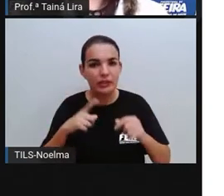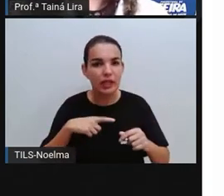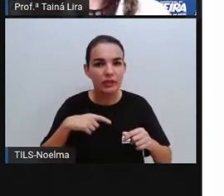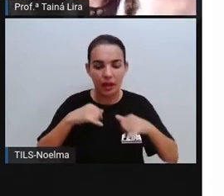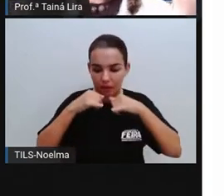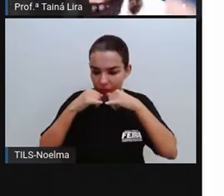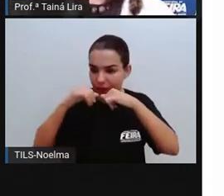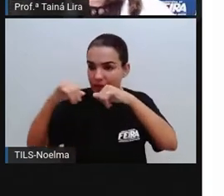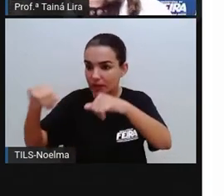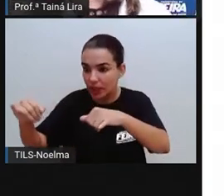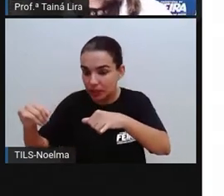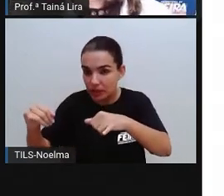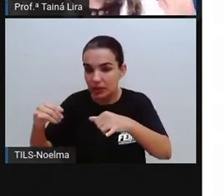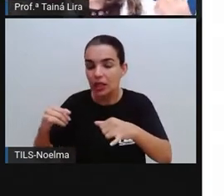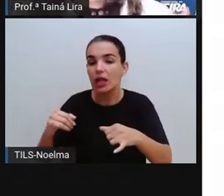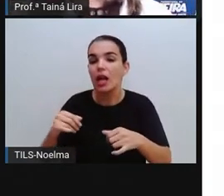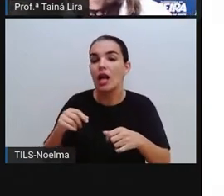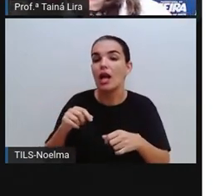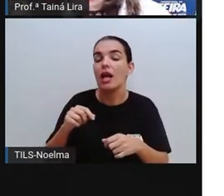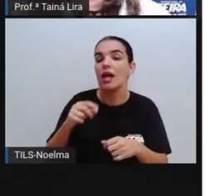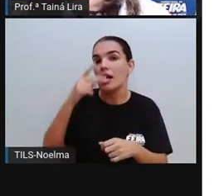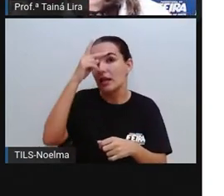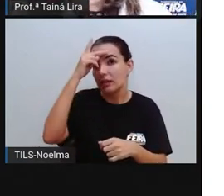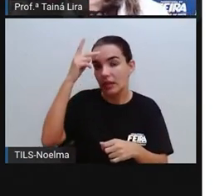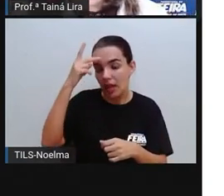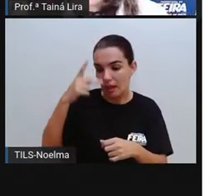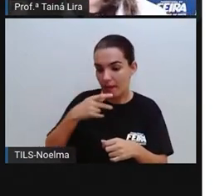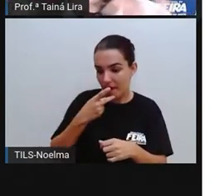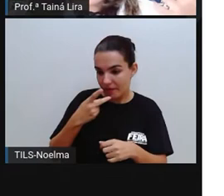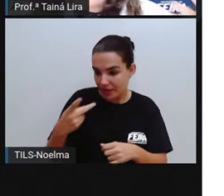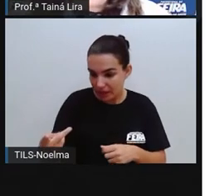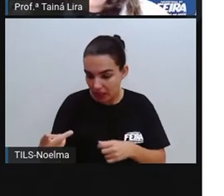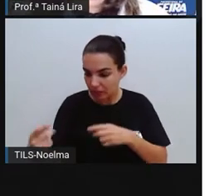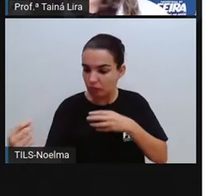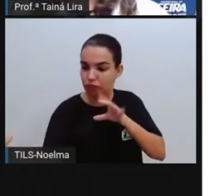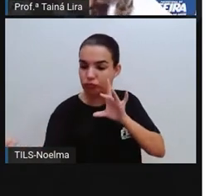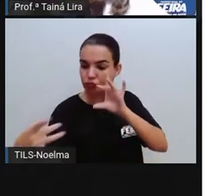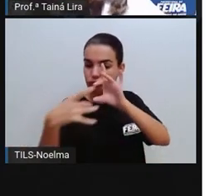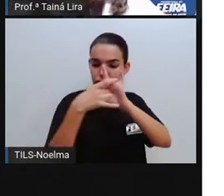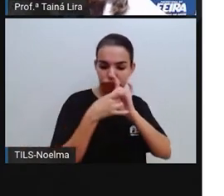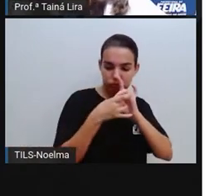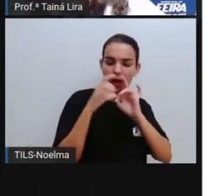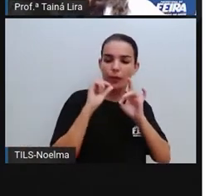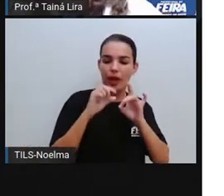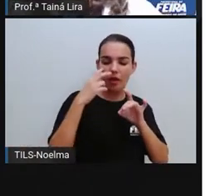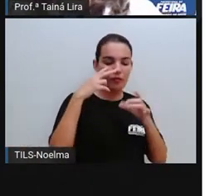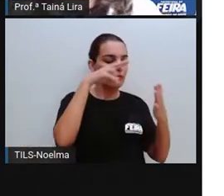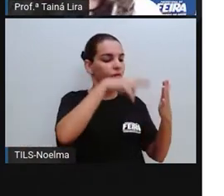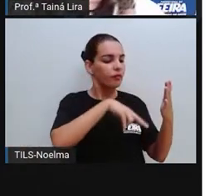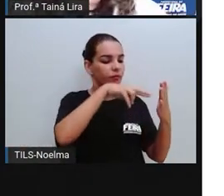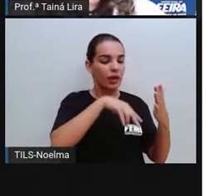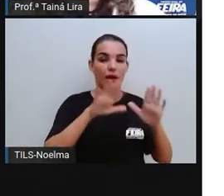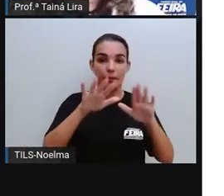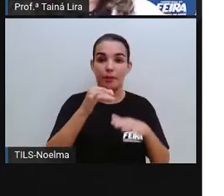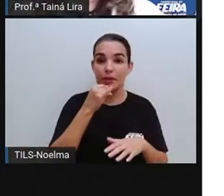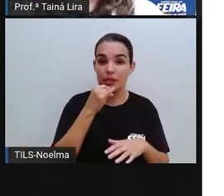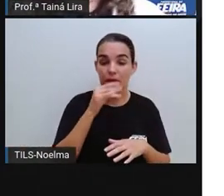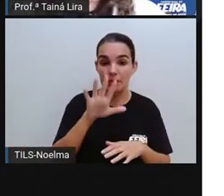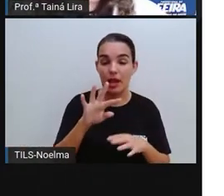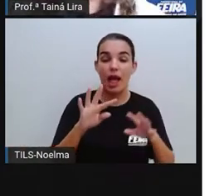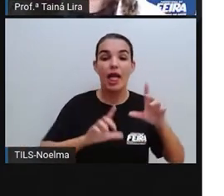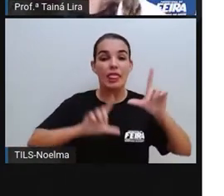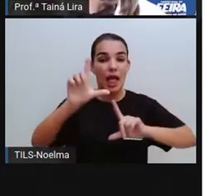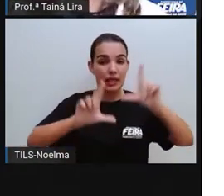a notícia e as pessoas que estão assistindo a notícia. Por quê, Pró? Na TV, por exemplo, né,